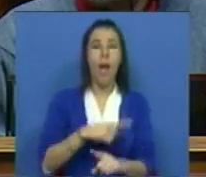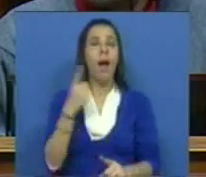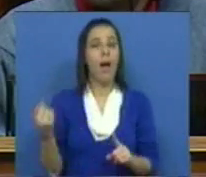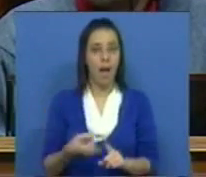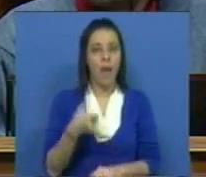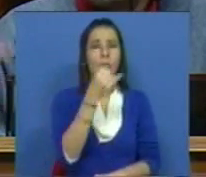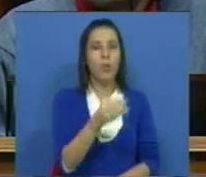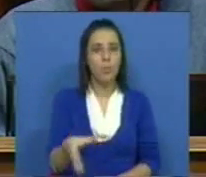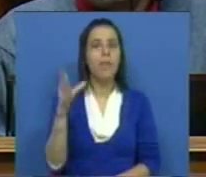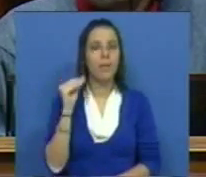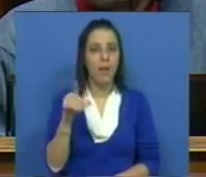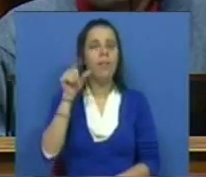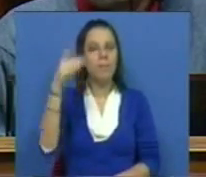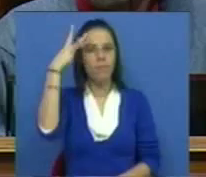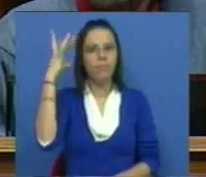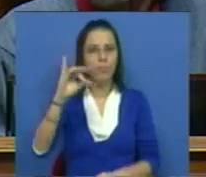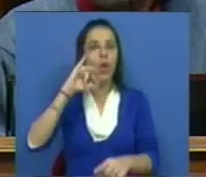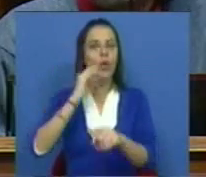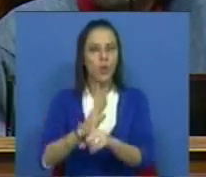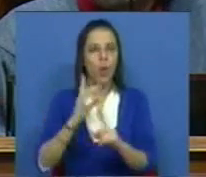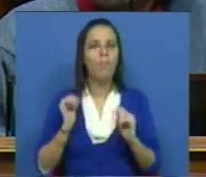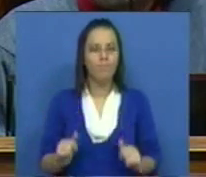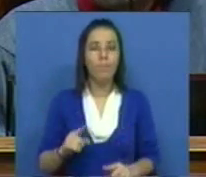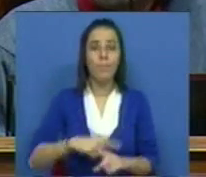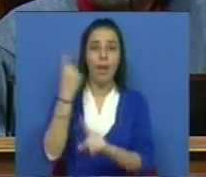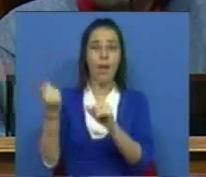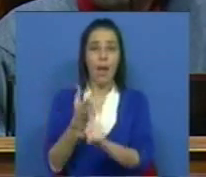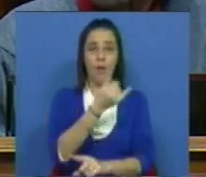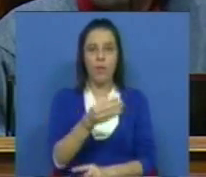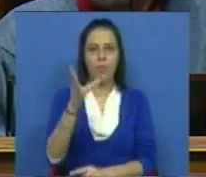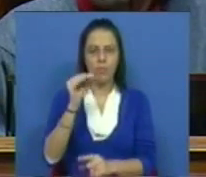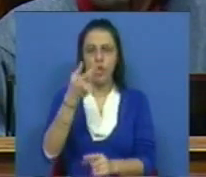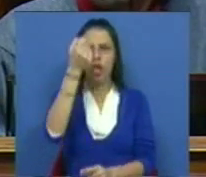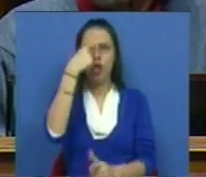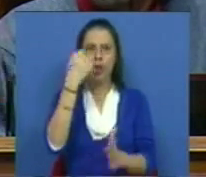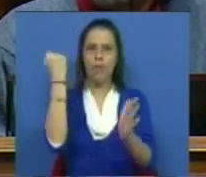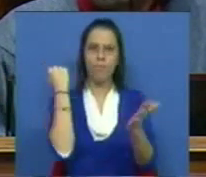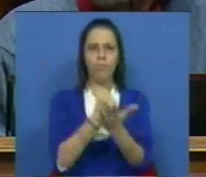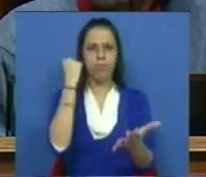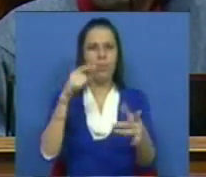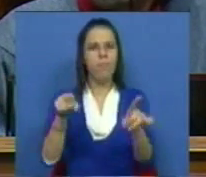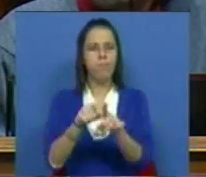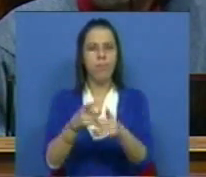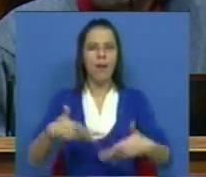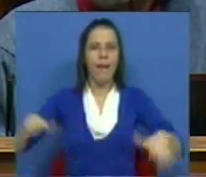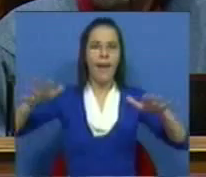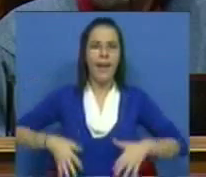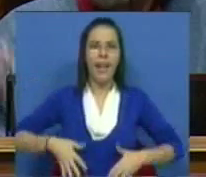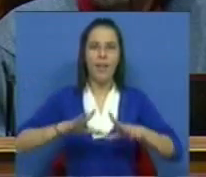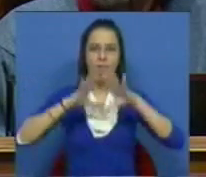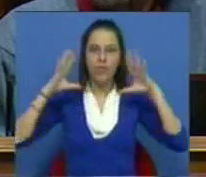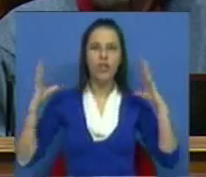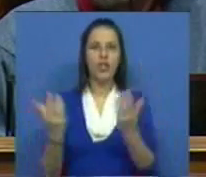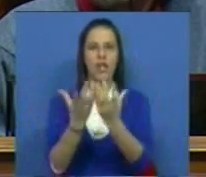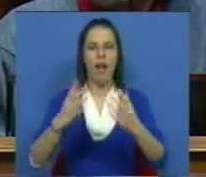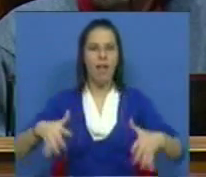2010 foi também marcado por outra coisa. O ano de 2010 ficará para a história como o ano da greve geral. E